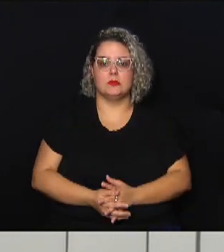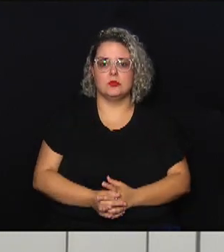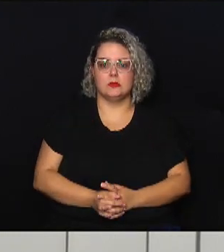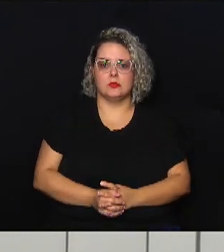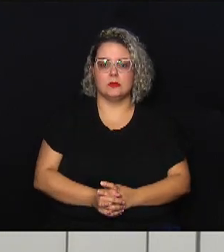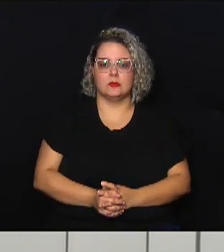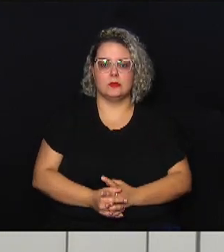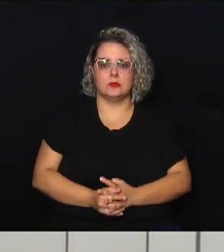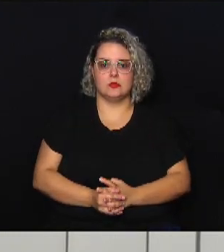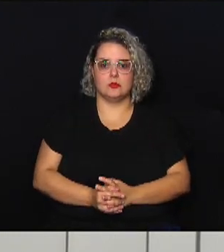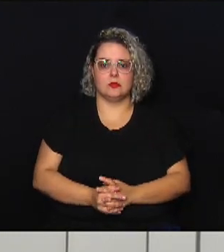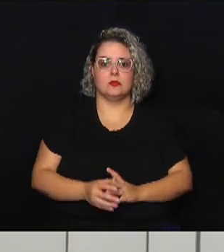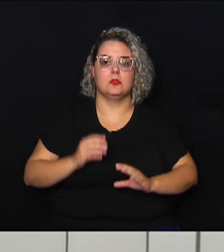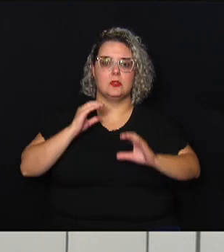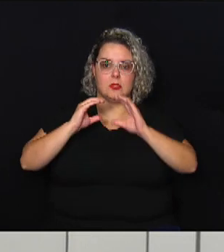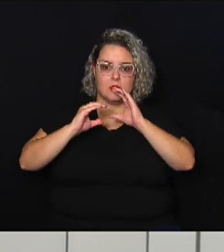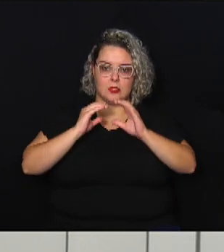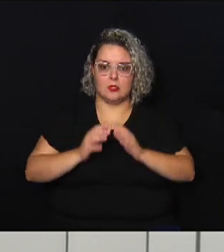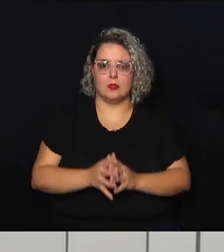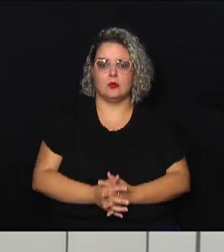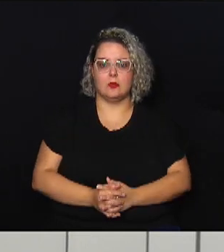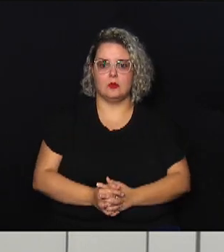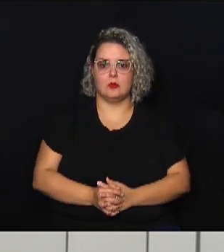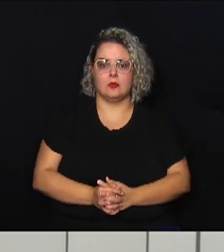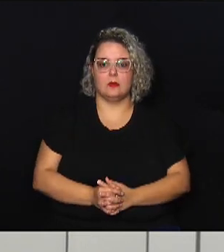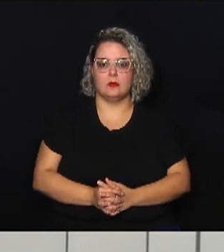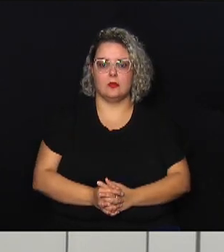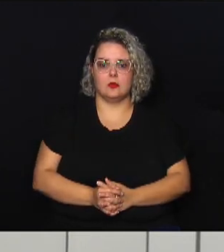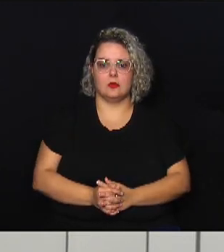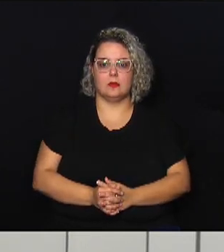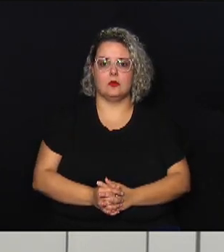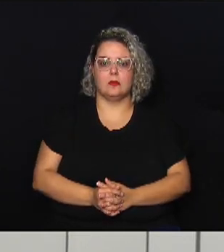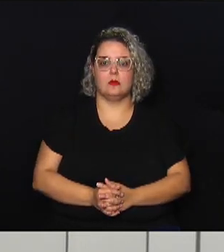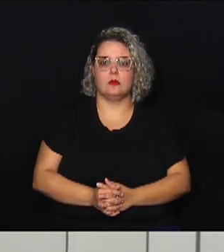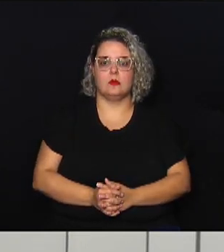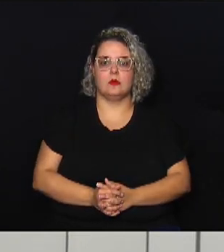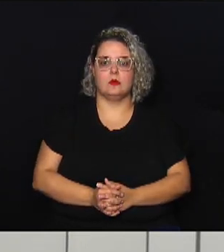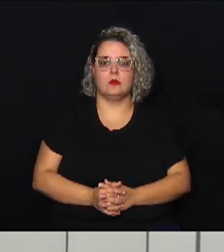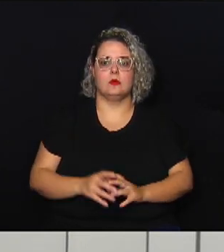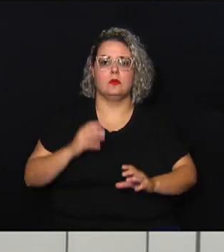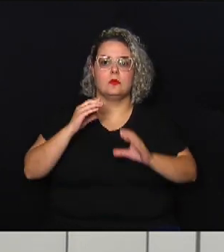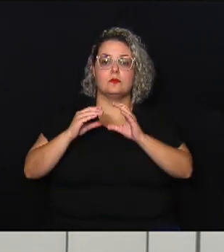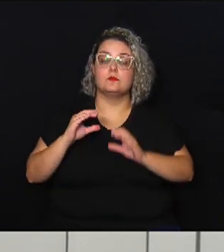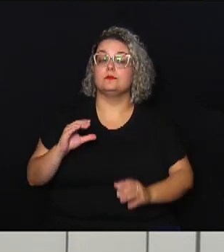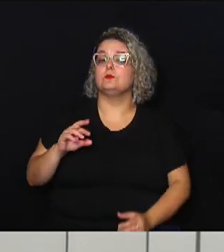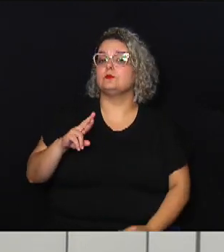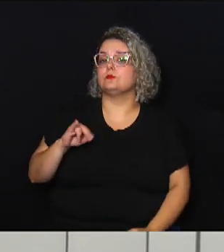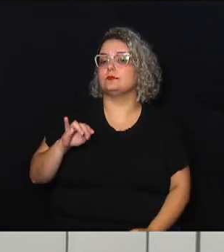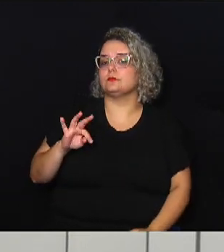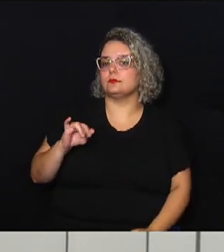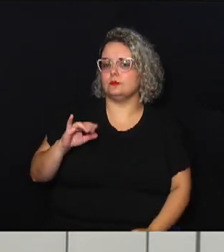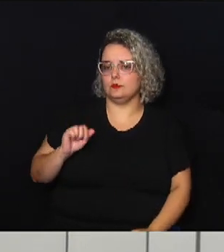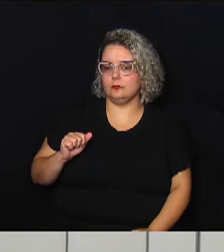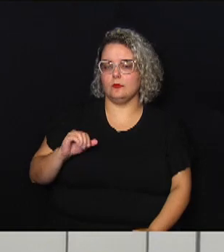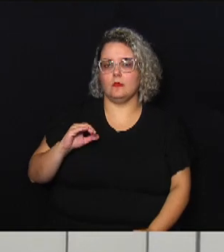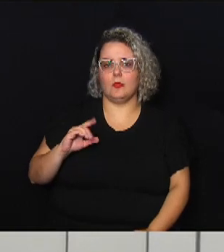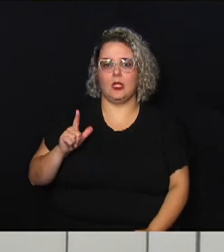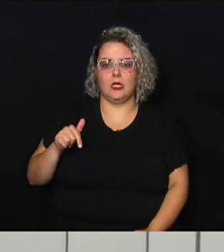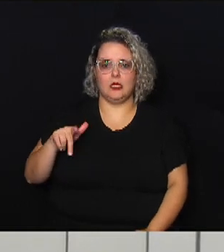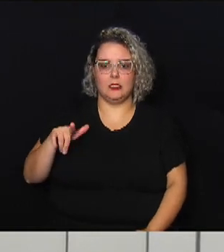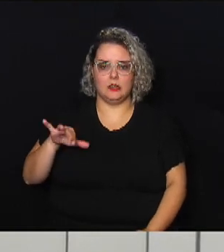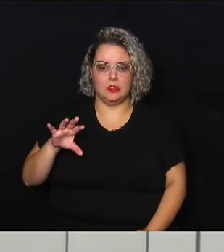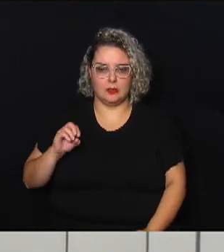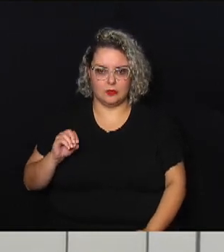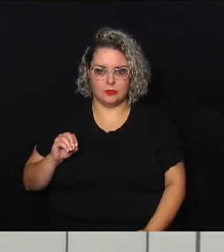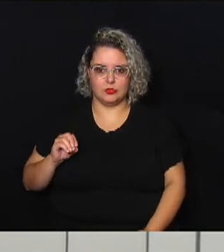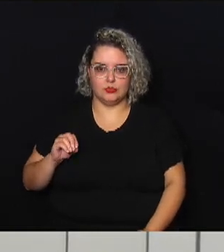comunicação olha só quem nós estamos recebendo em comunicação crítica Cláudio Malheiro Malborg